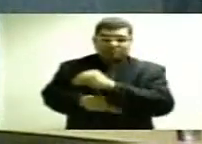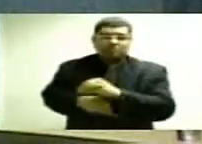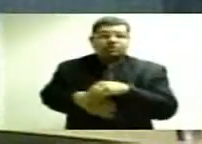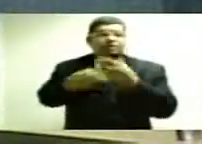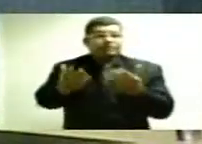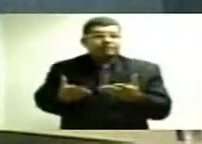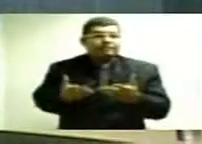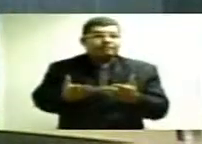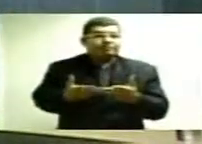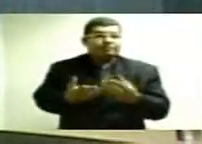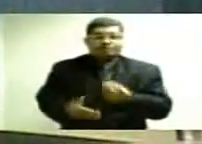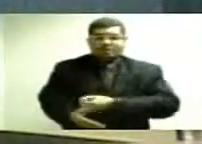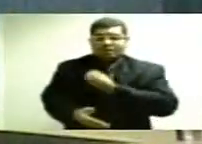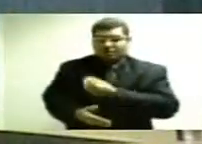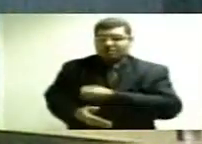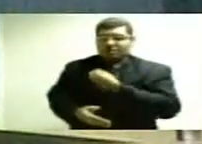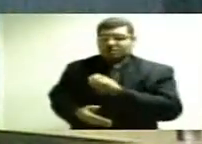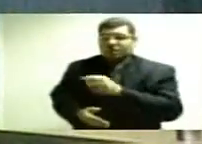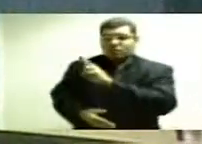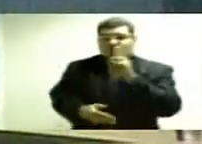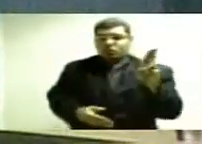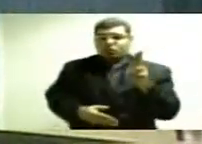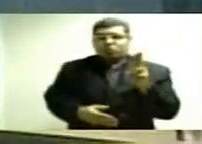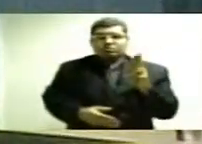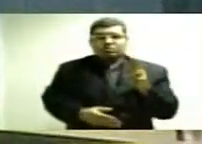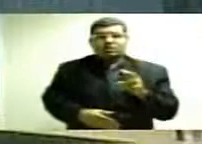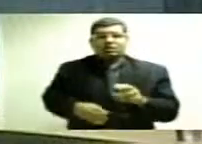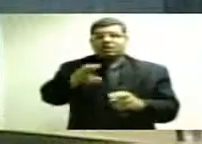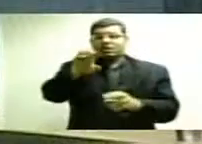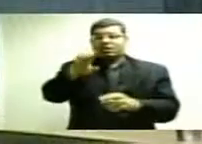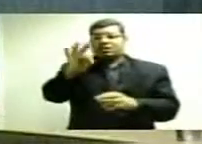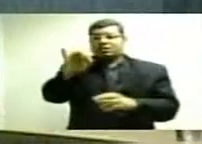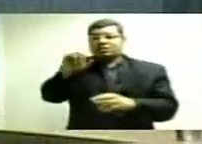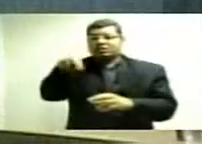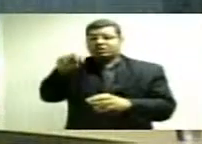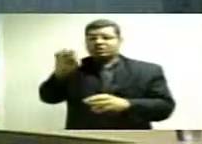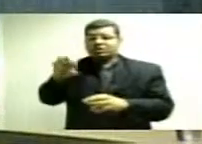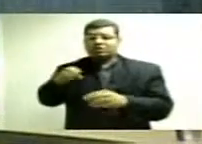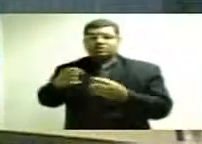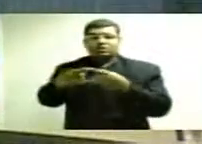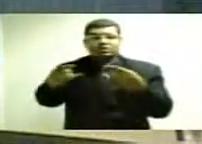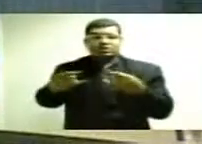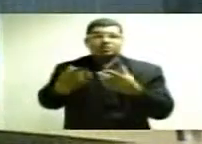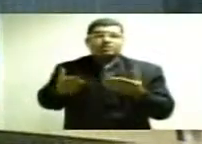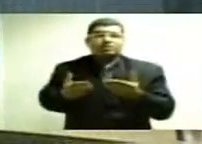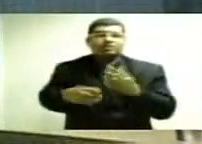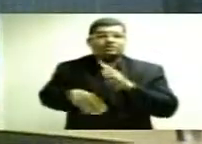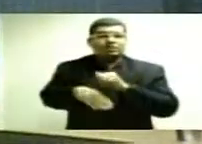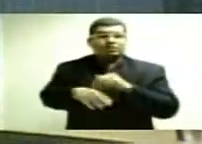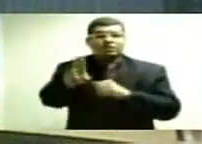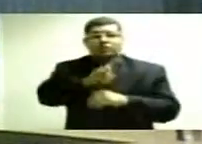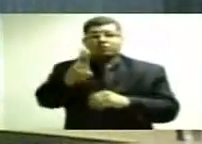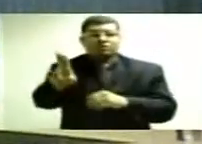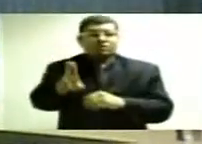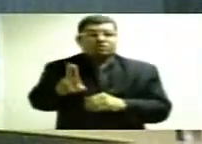cheques. Na vida privada, o nome disso é estelionato. Nas contas públicas, o